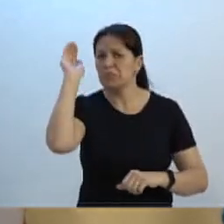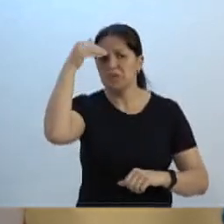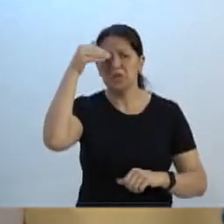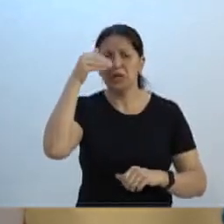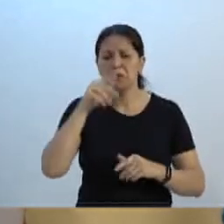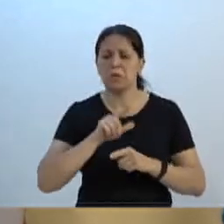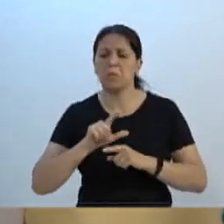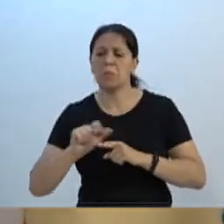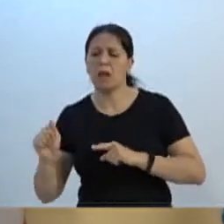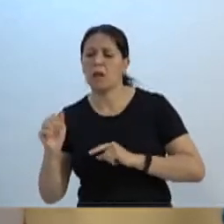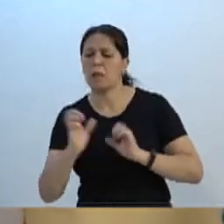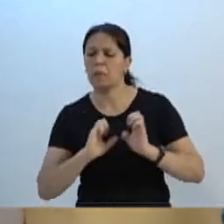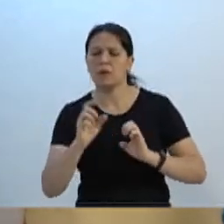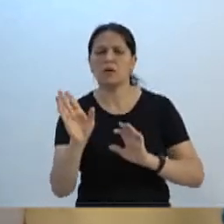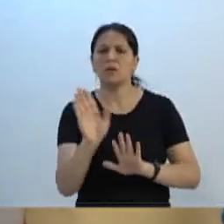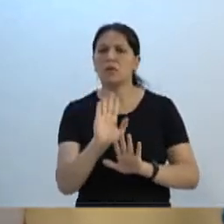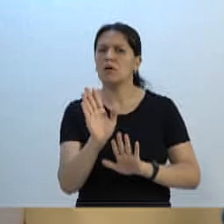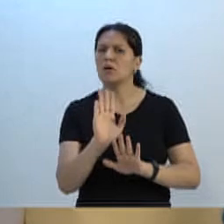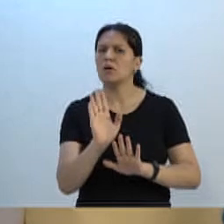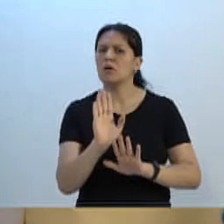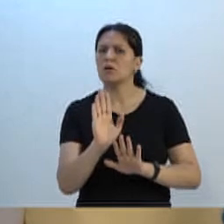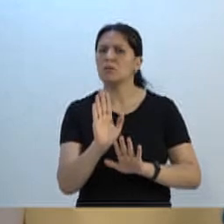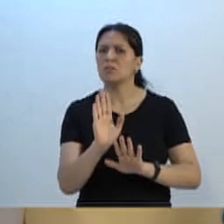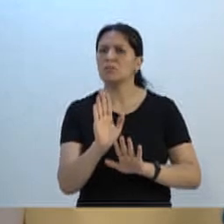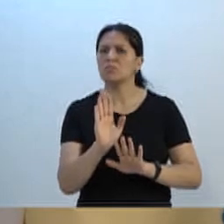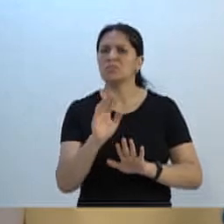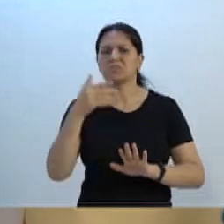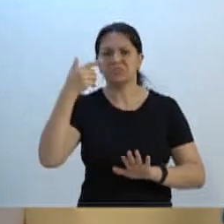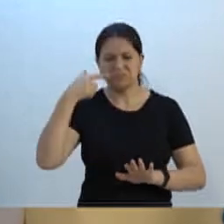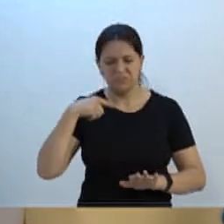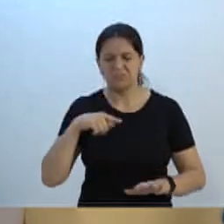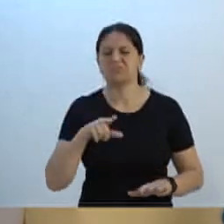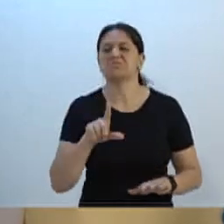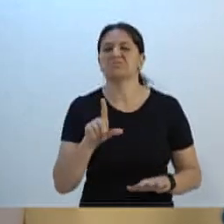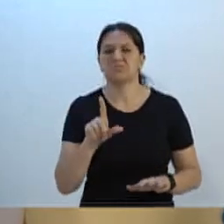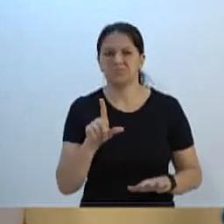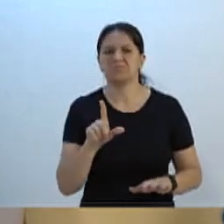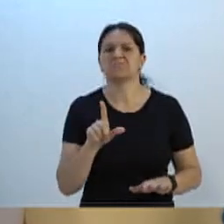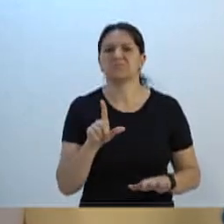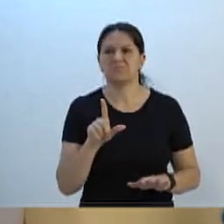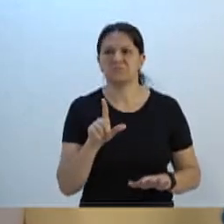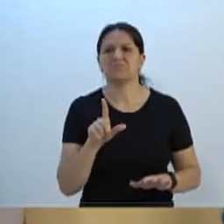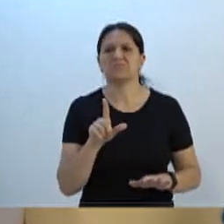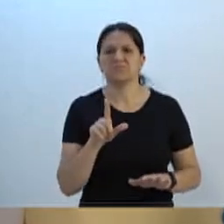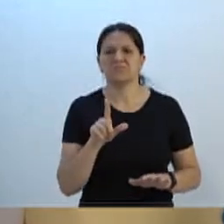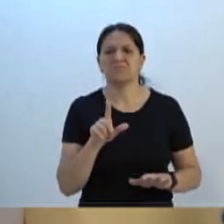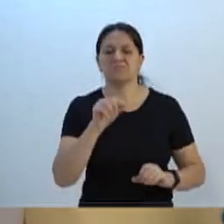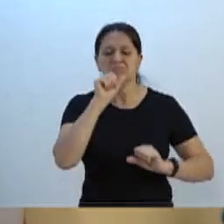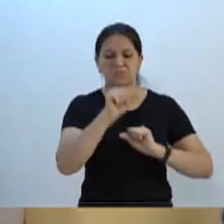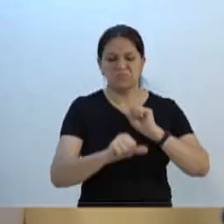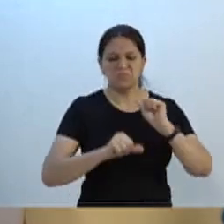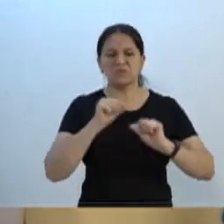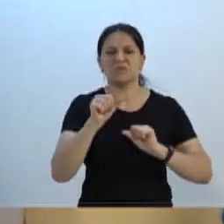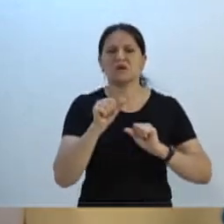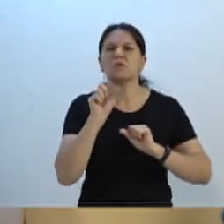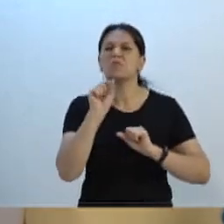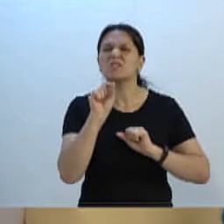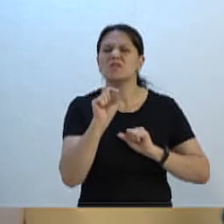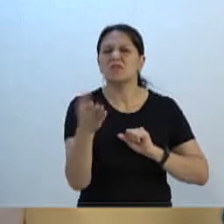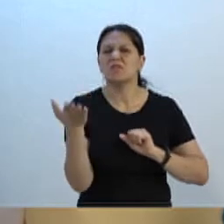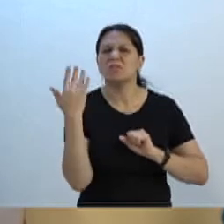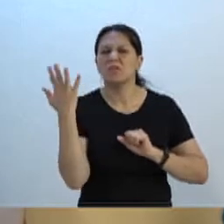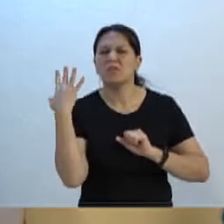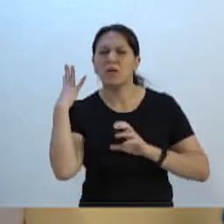brigas, não. Ele desatou o nó que vinha sendo empurrado com a barriga há